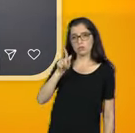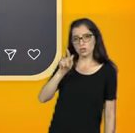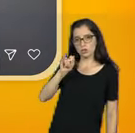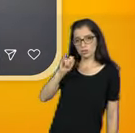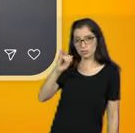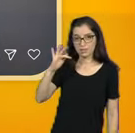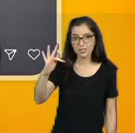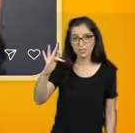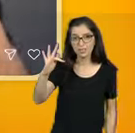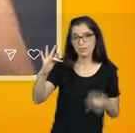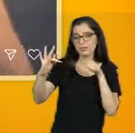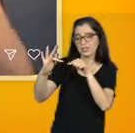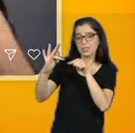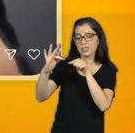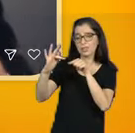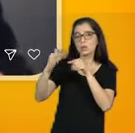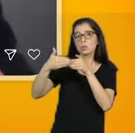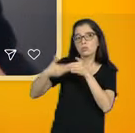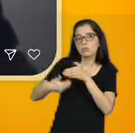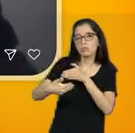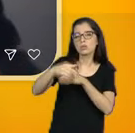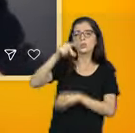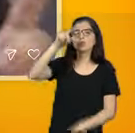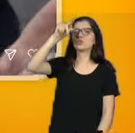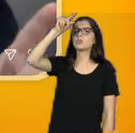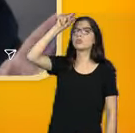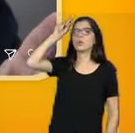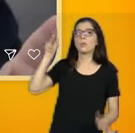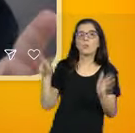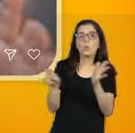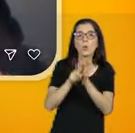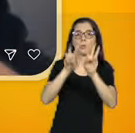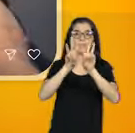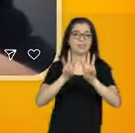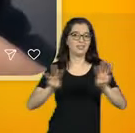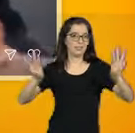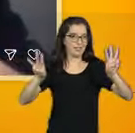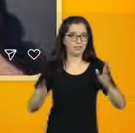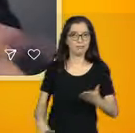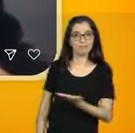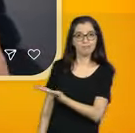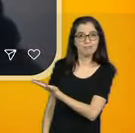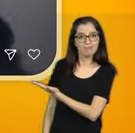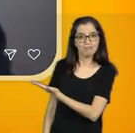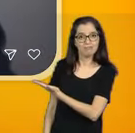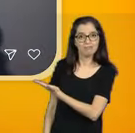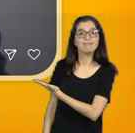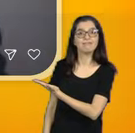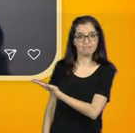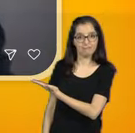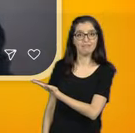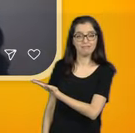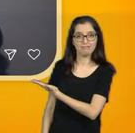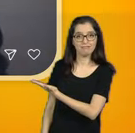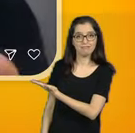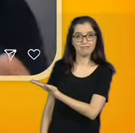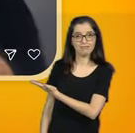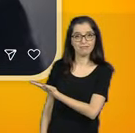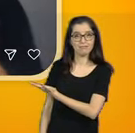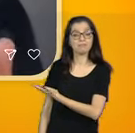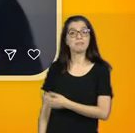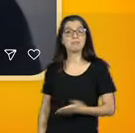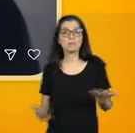surgiu dos primeiros usuários da World Wide Web, né? Quando a gente começou a usar essa rede com imagens,